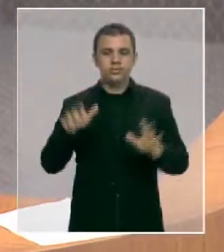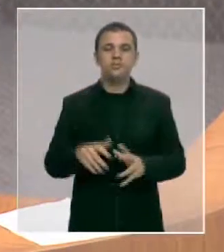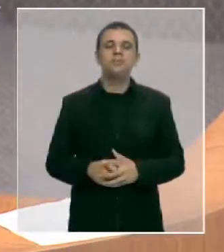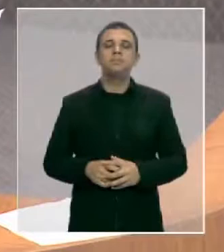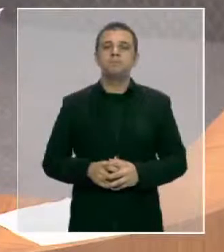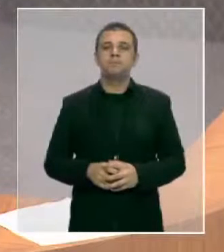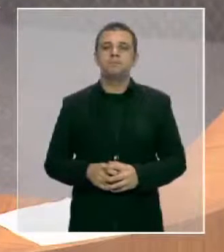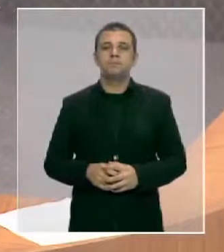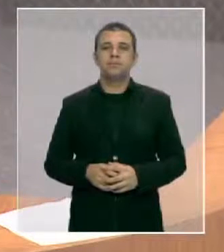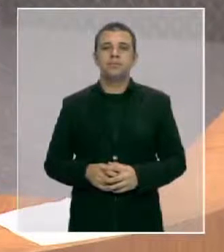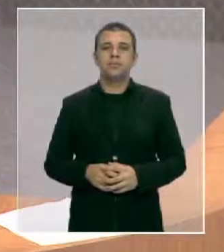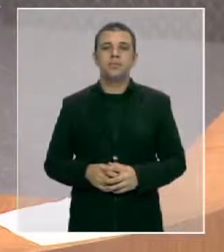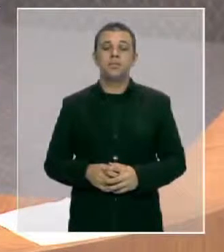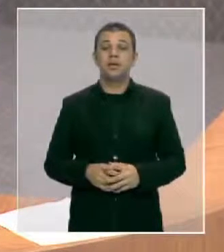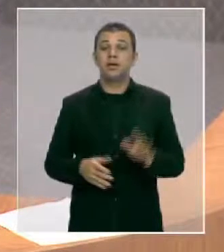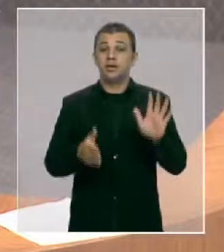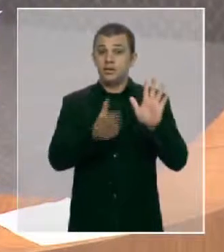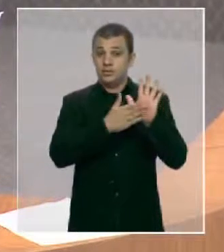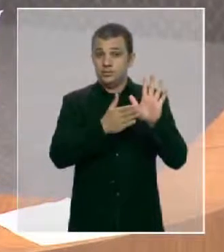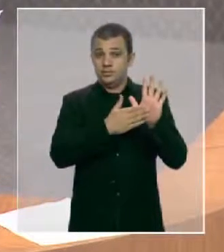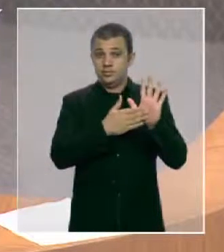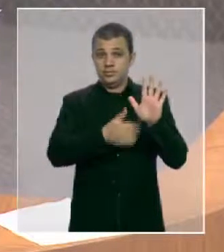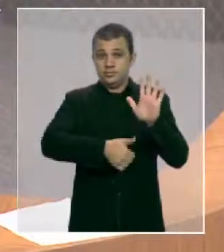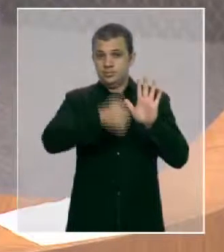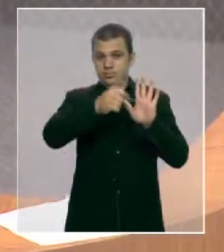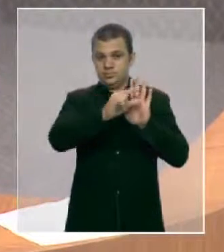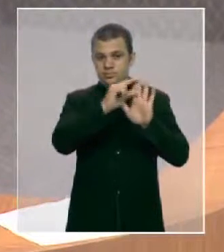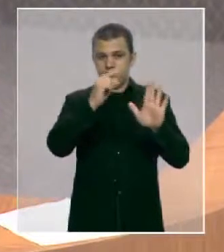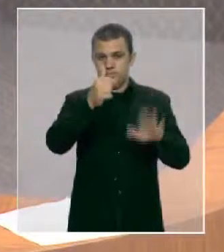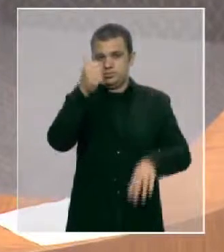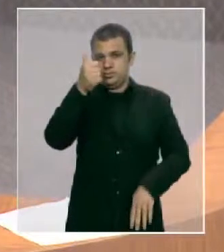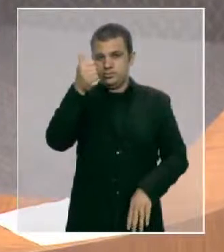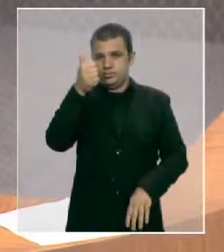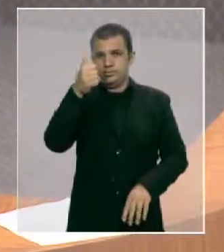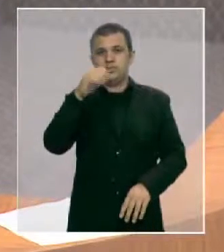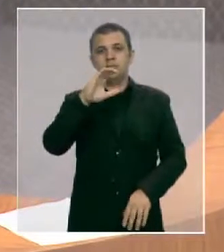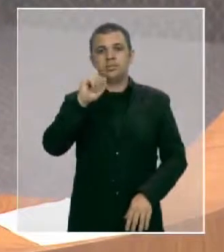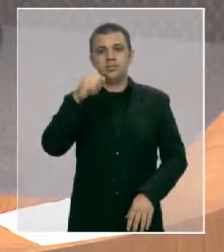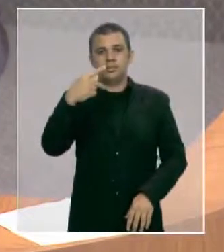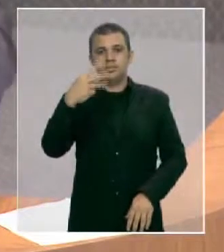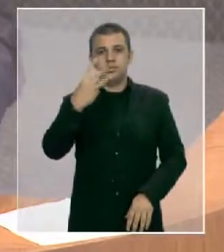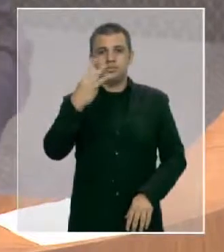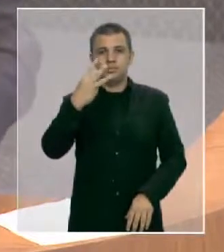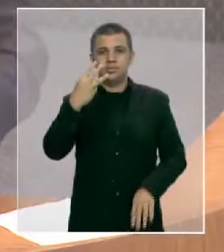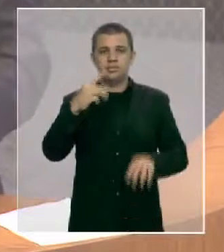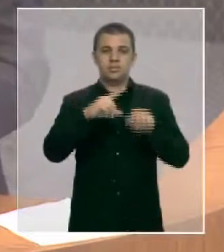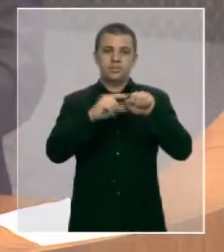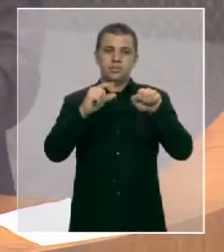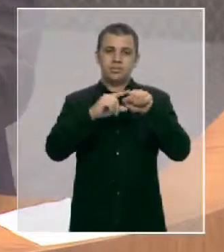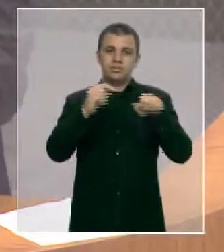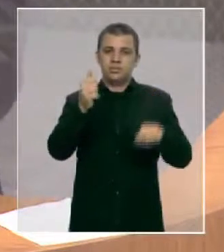Na sua sessão primeira, capítulo 3º, artigo 11,